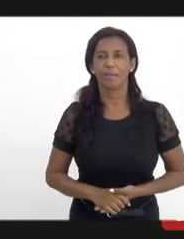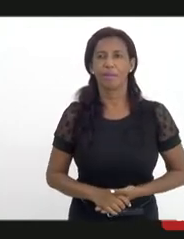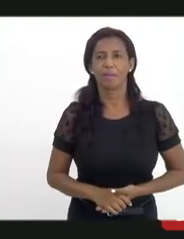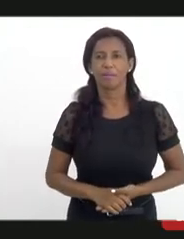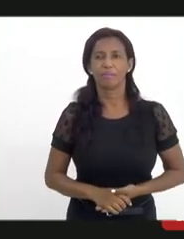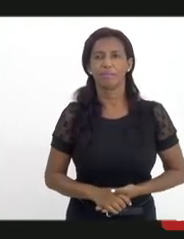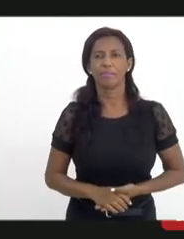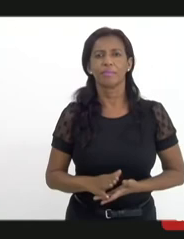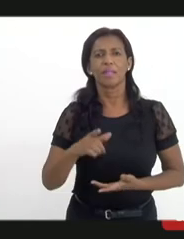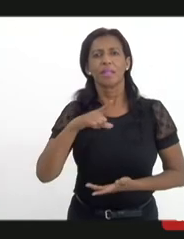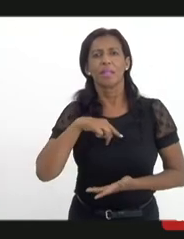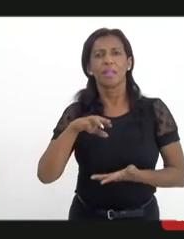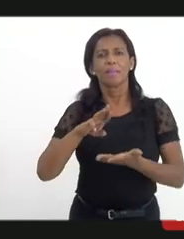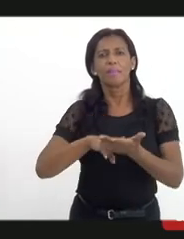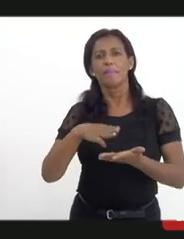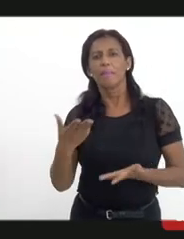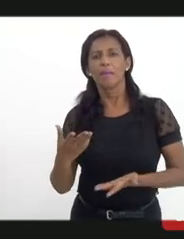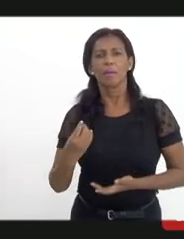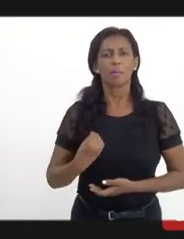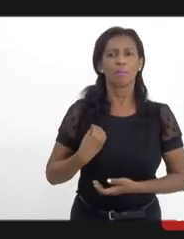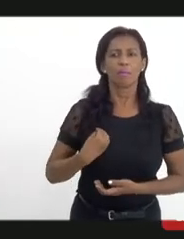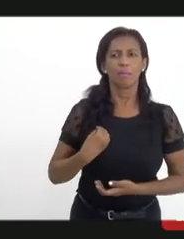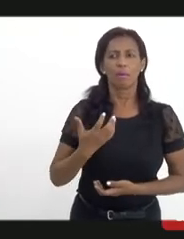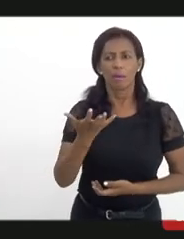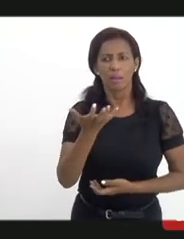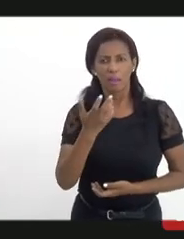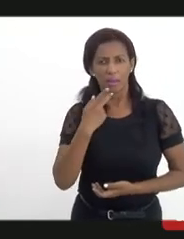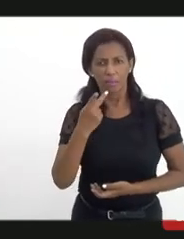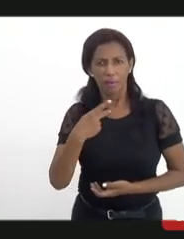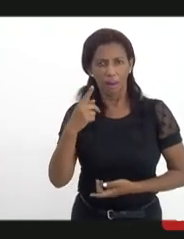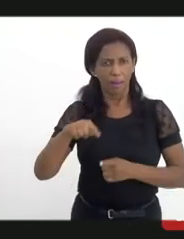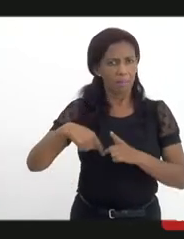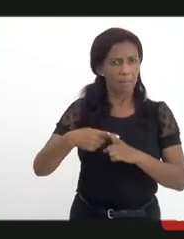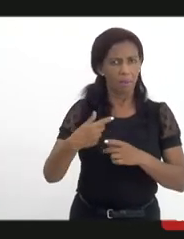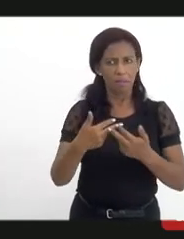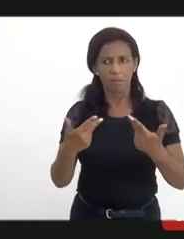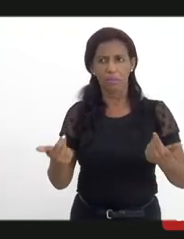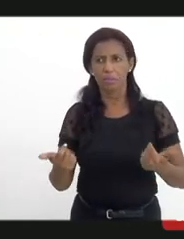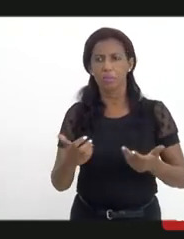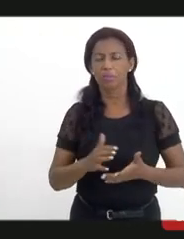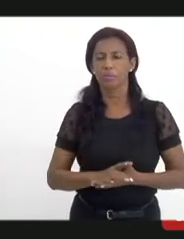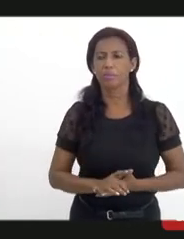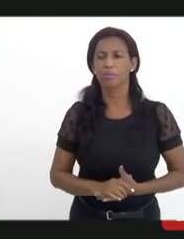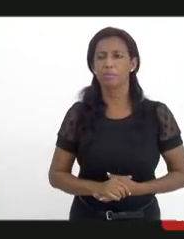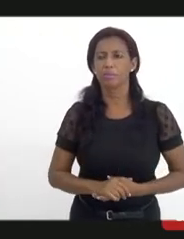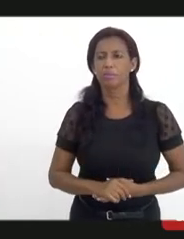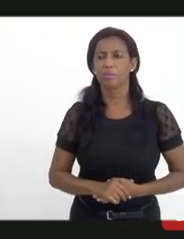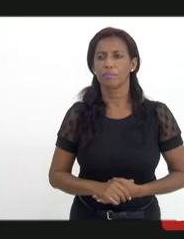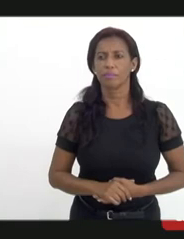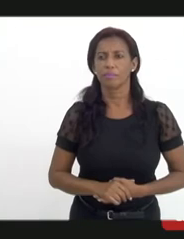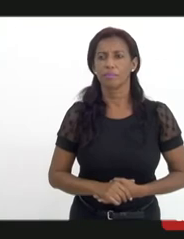algum membro, algum convidado presente gostaria de fazer o uso da palavra? O Sr. Sra. Kézia,